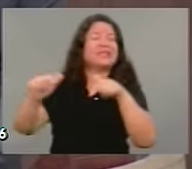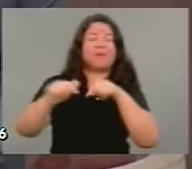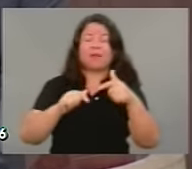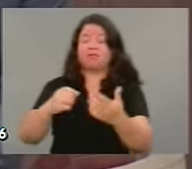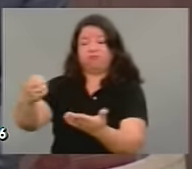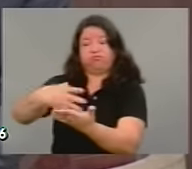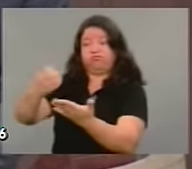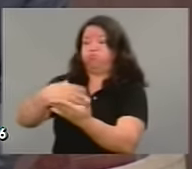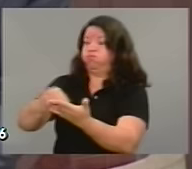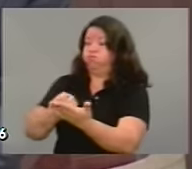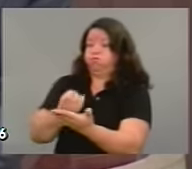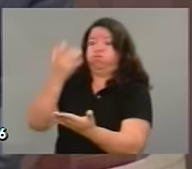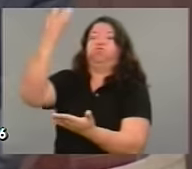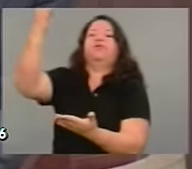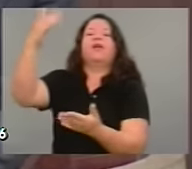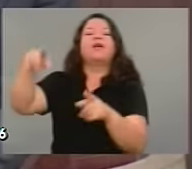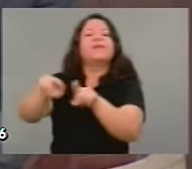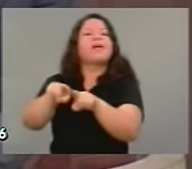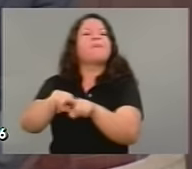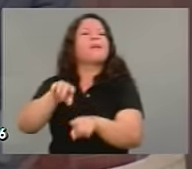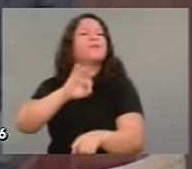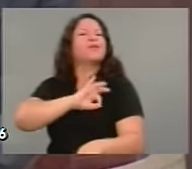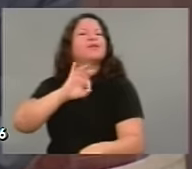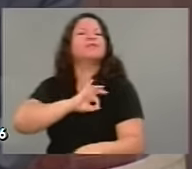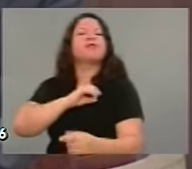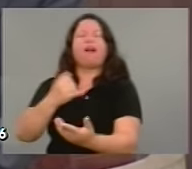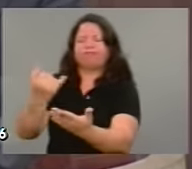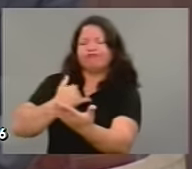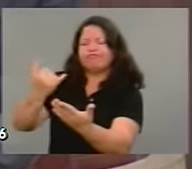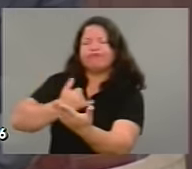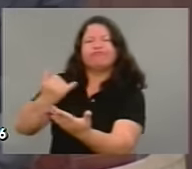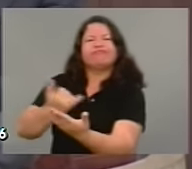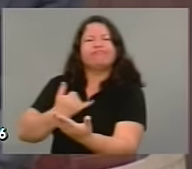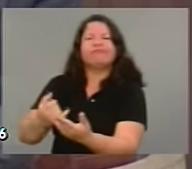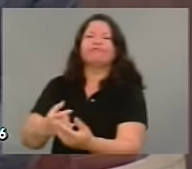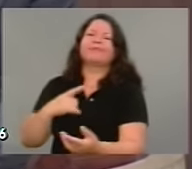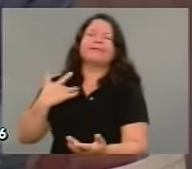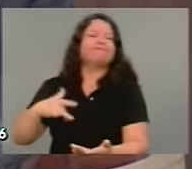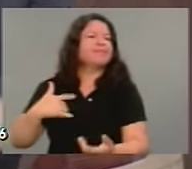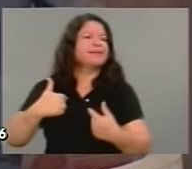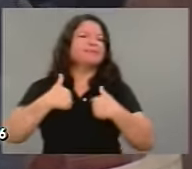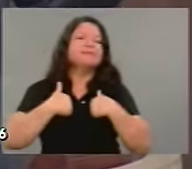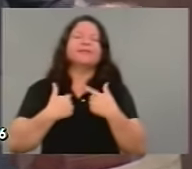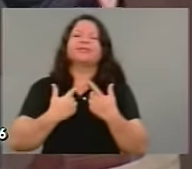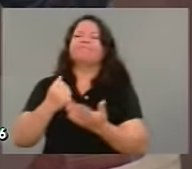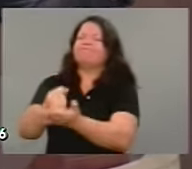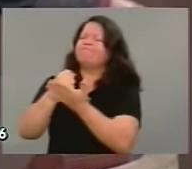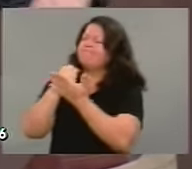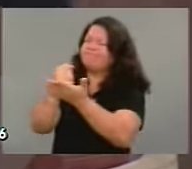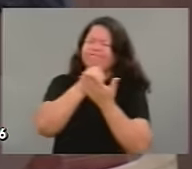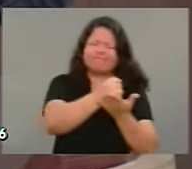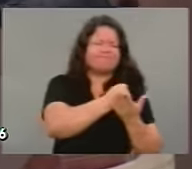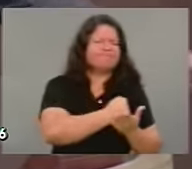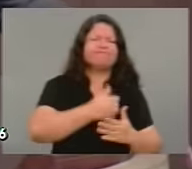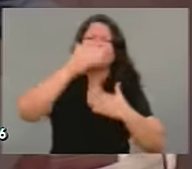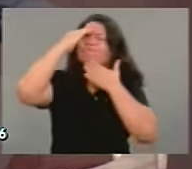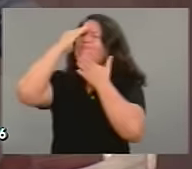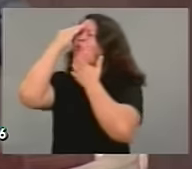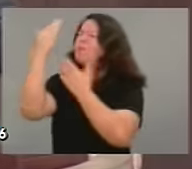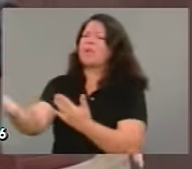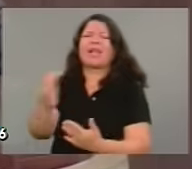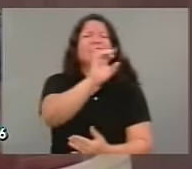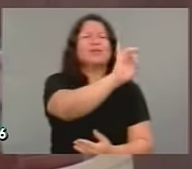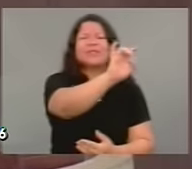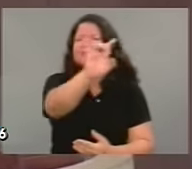várias mensagens também de policiais, oficiais, se solidarizando, eu queria agradecer a todas as mensagens individuais